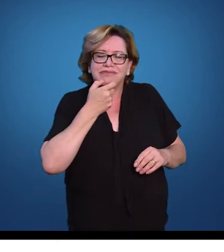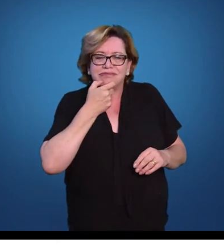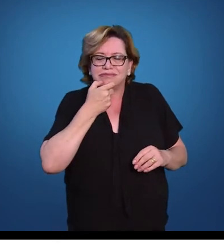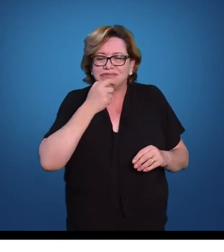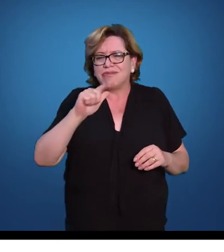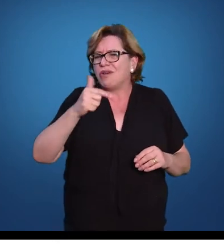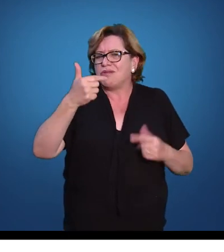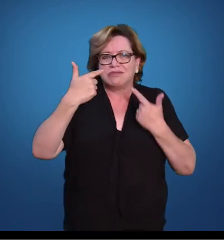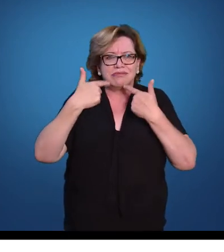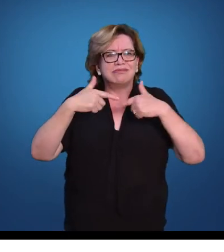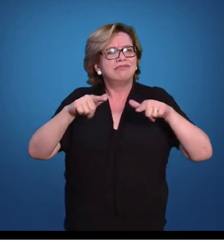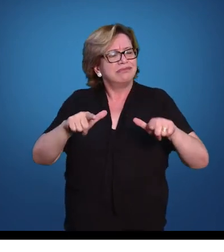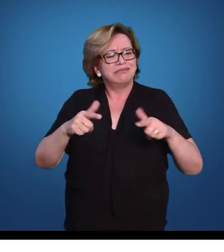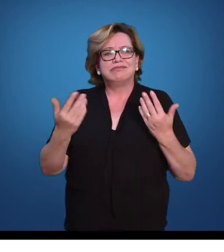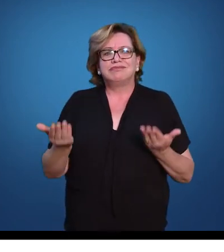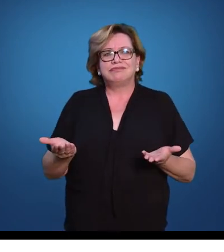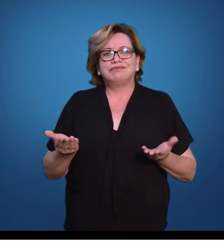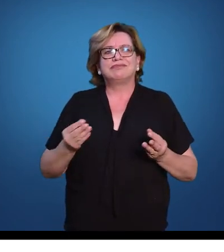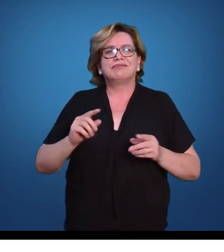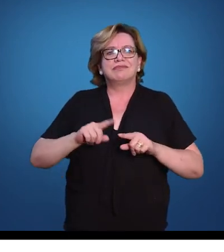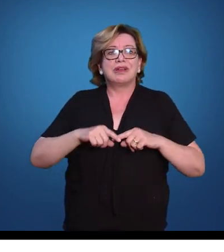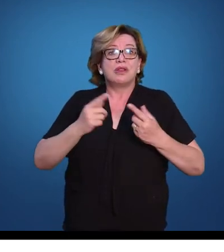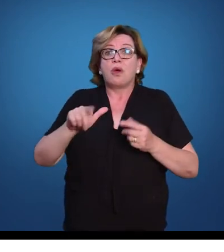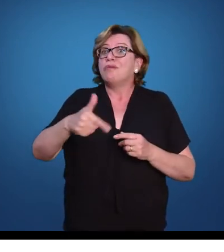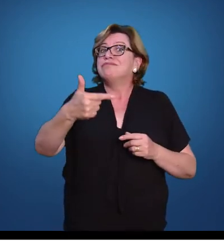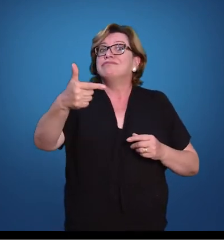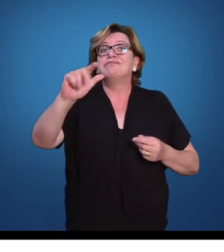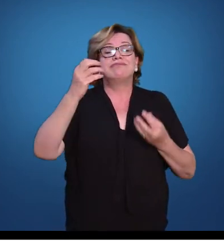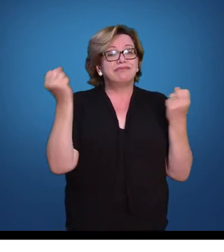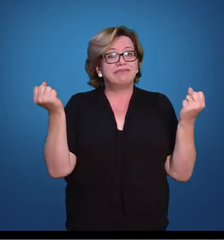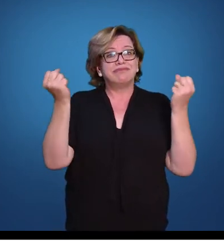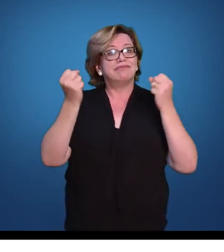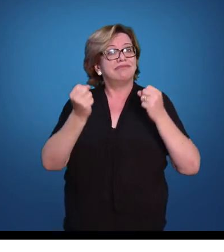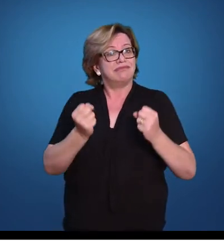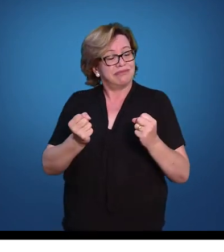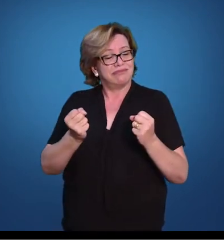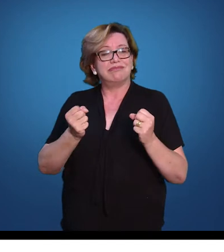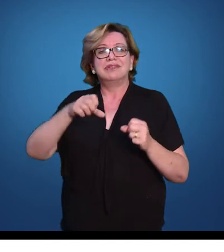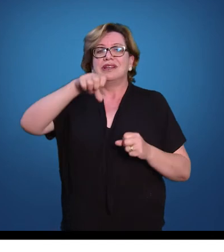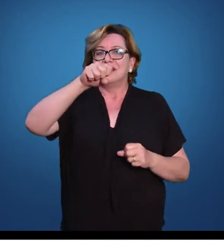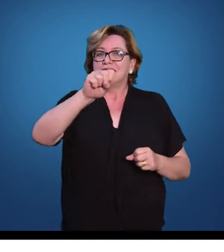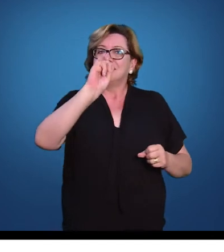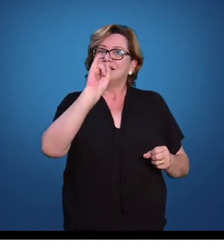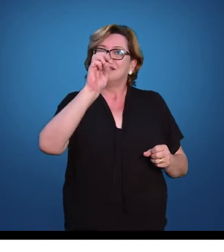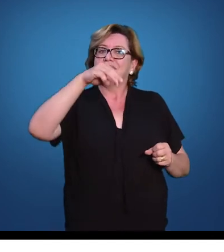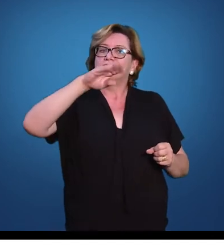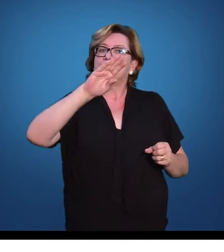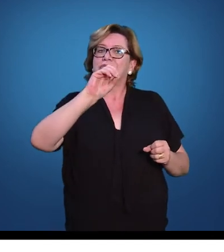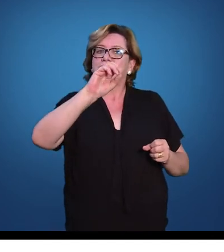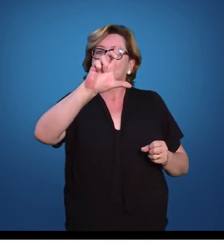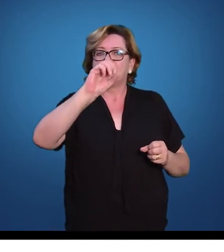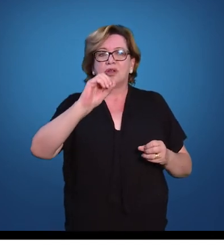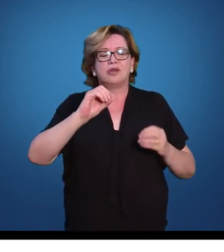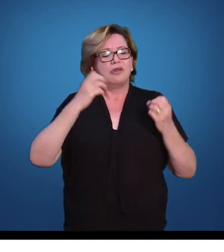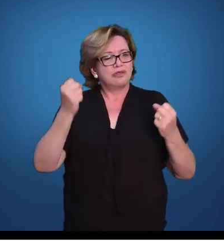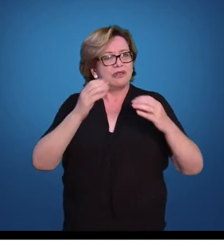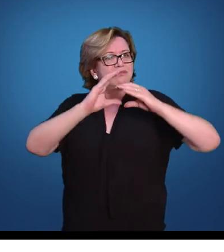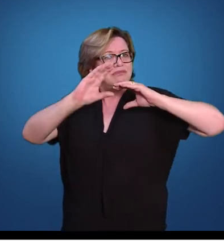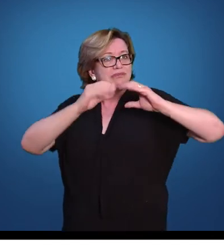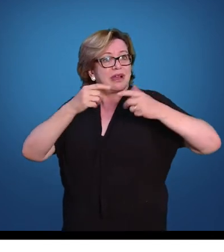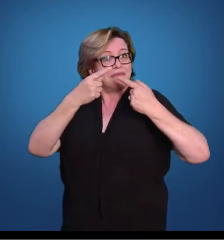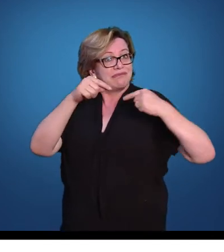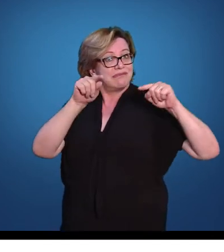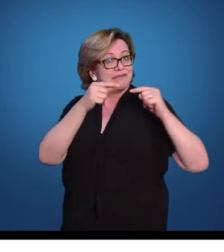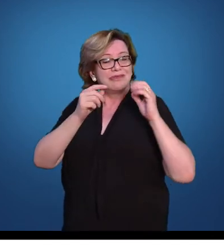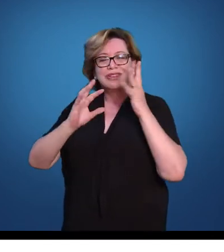mas também poderia ser outro código ou outra forma simbólica. Nós poderíamos nos comunicar através de uma música, dos